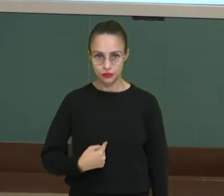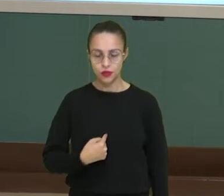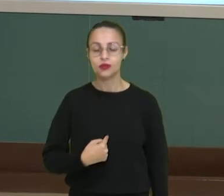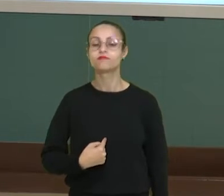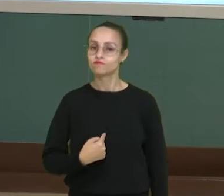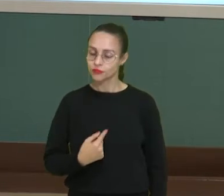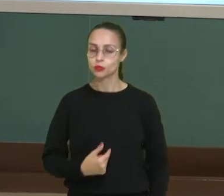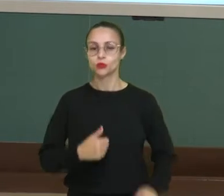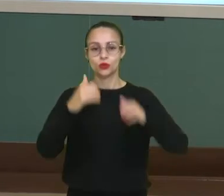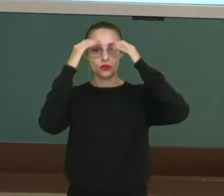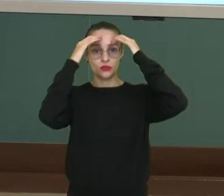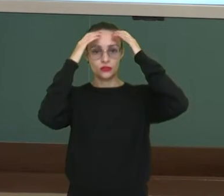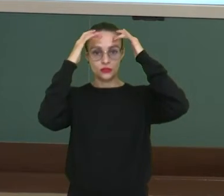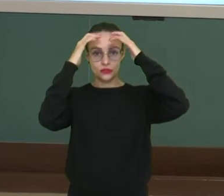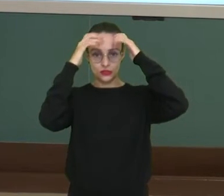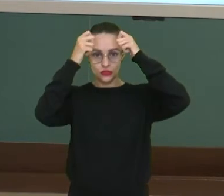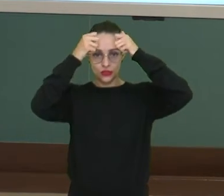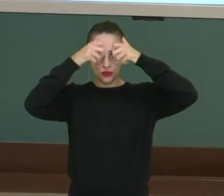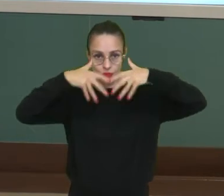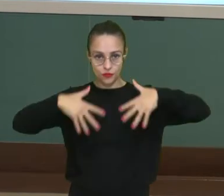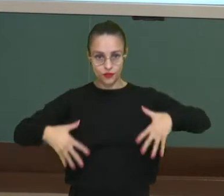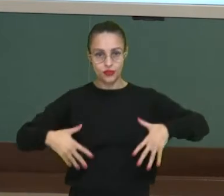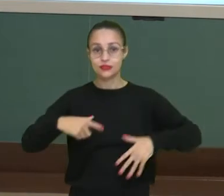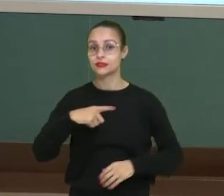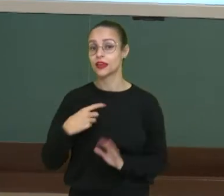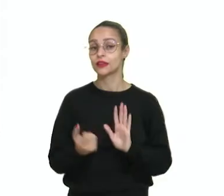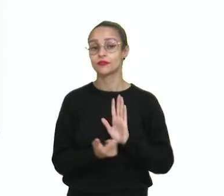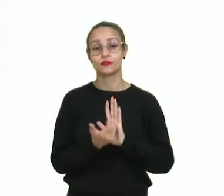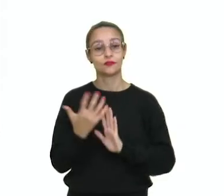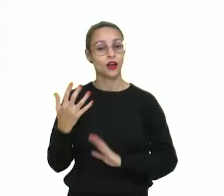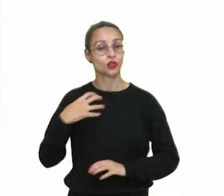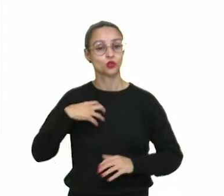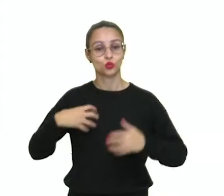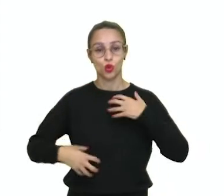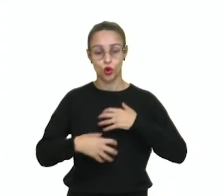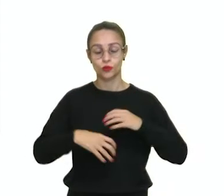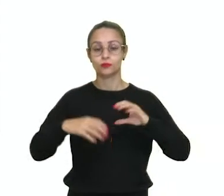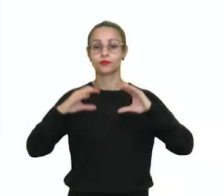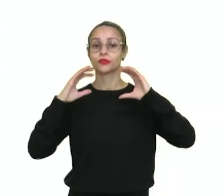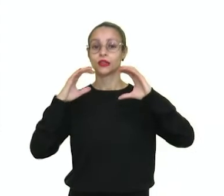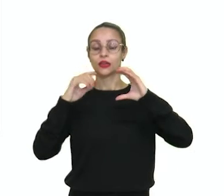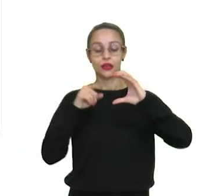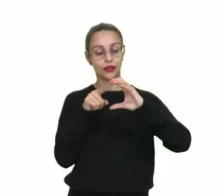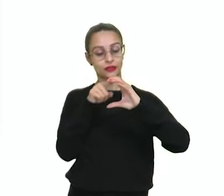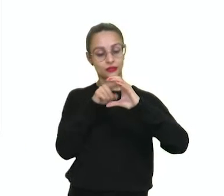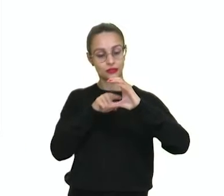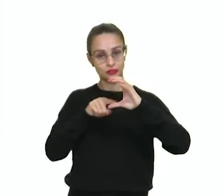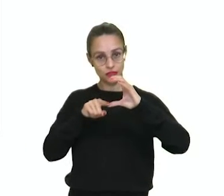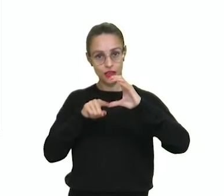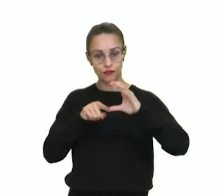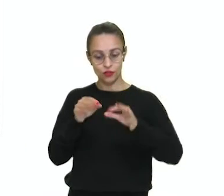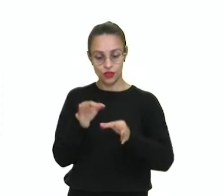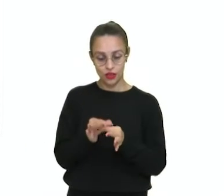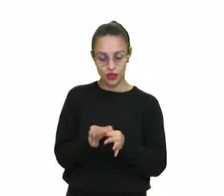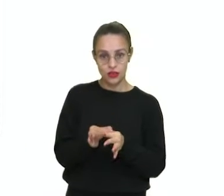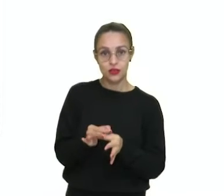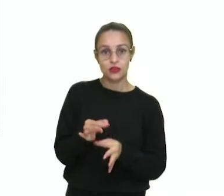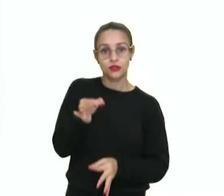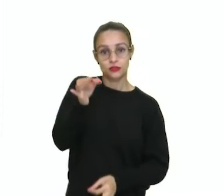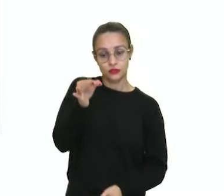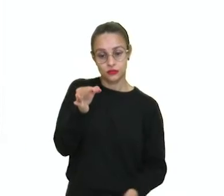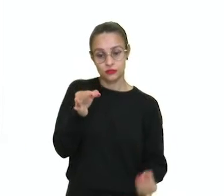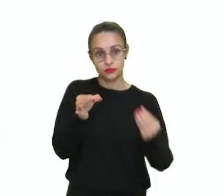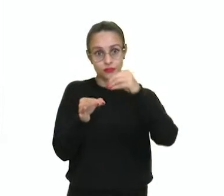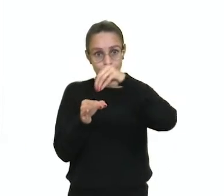nervoso é formado por vários órgãos. Nós temos o encéfalo, a medula espinal ou